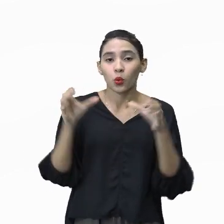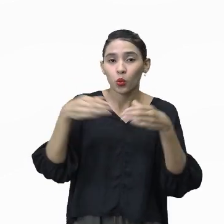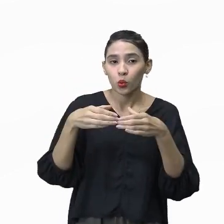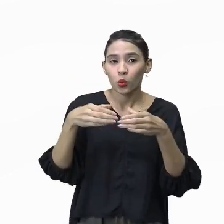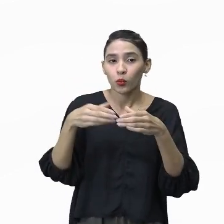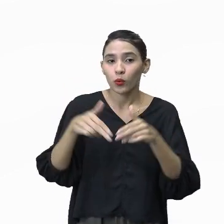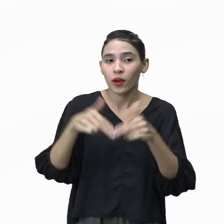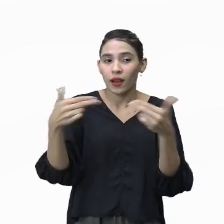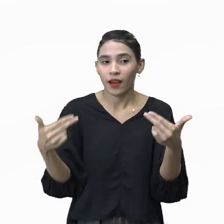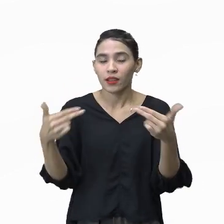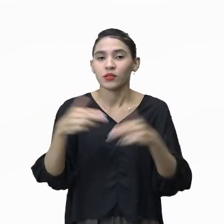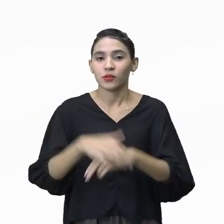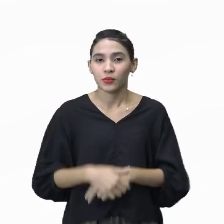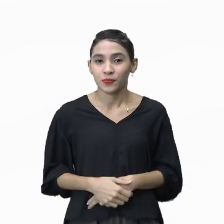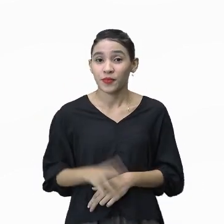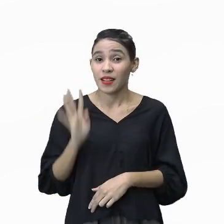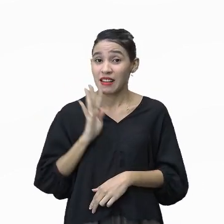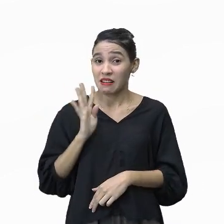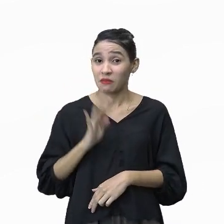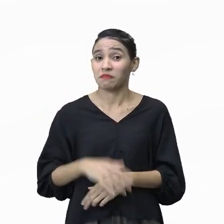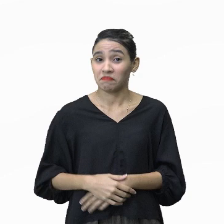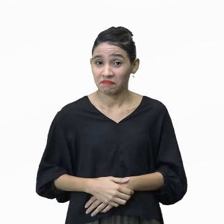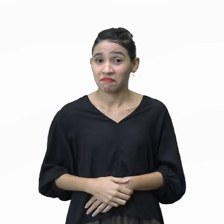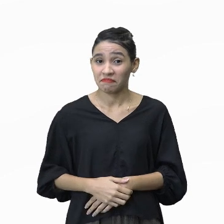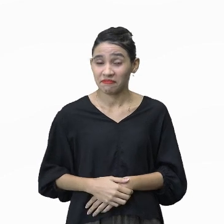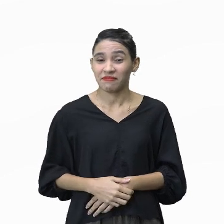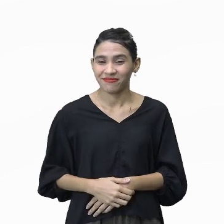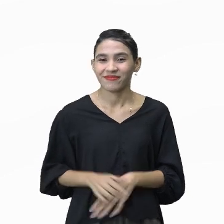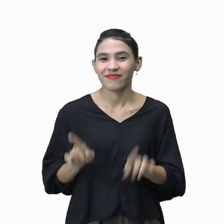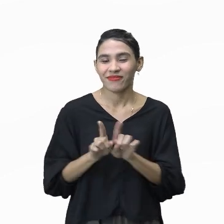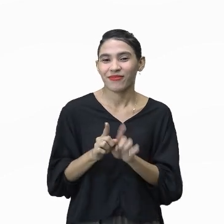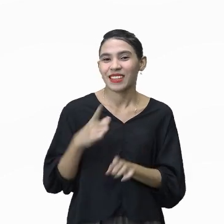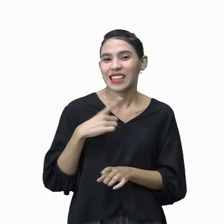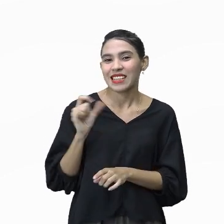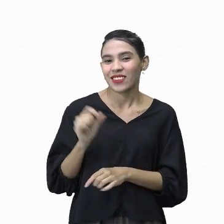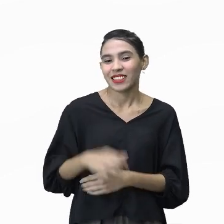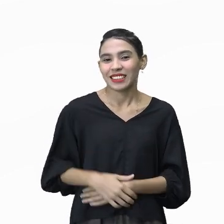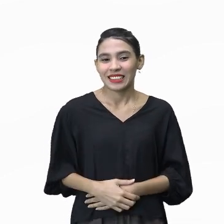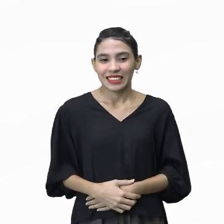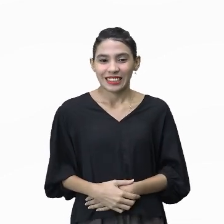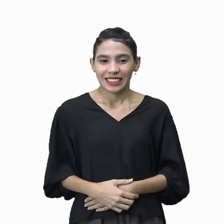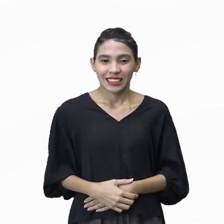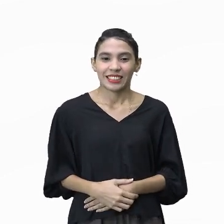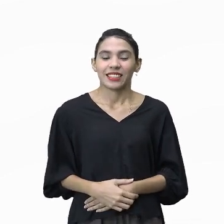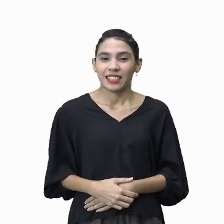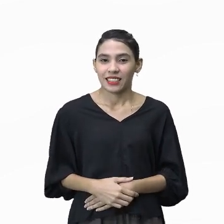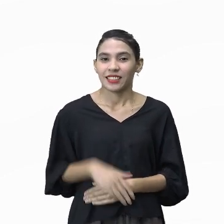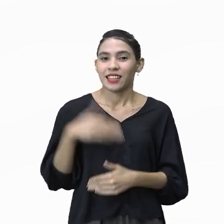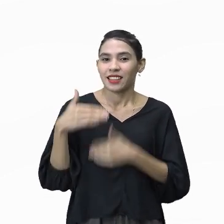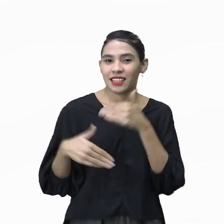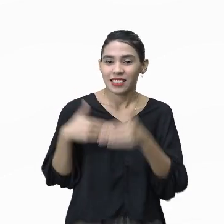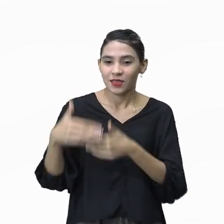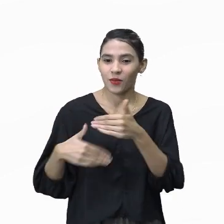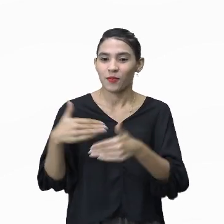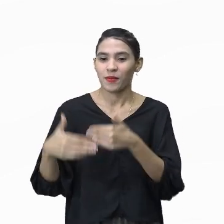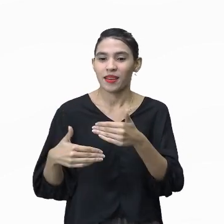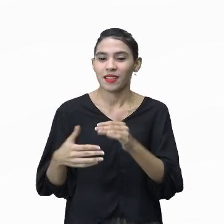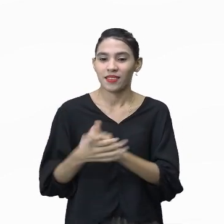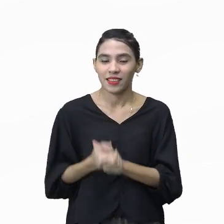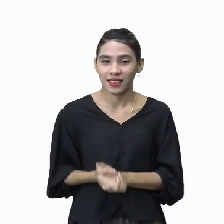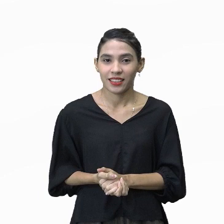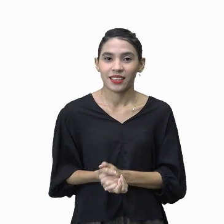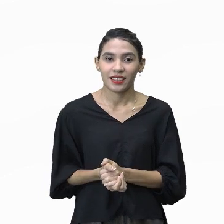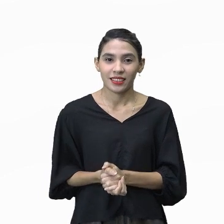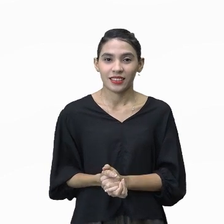olha só que legal, e aí nesse sentido a gente tem a, o desenvolvimento, né, de, de,